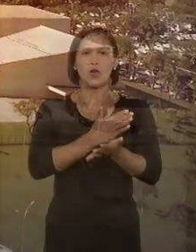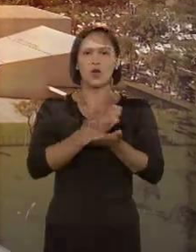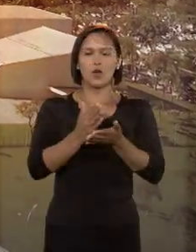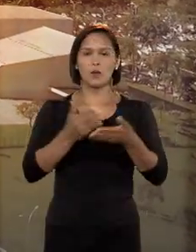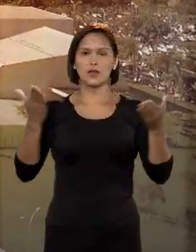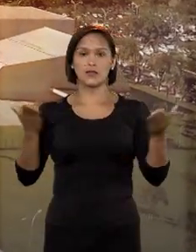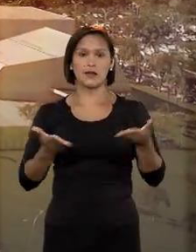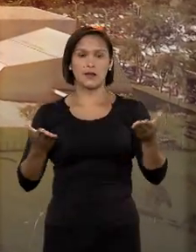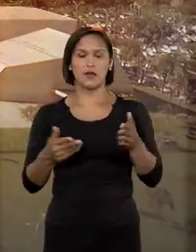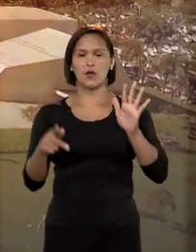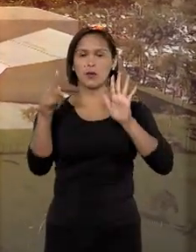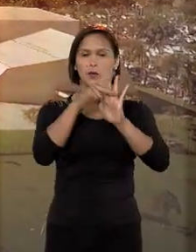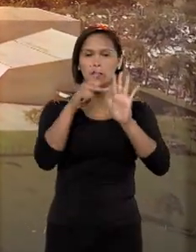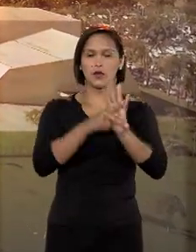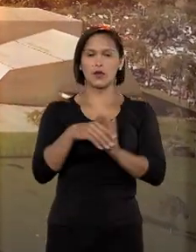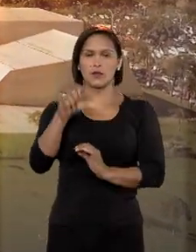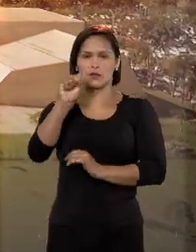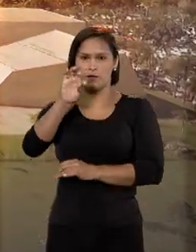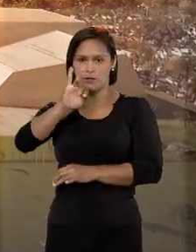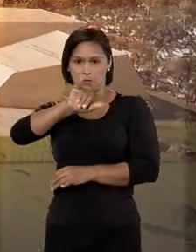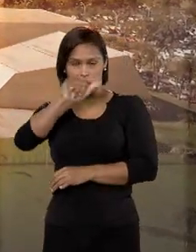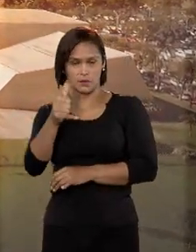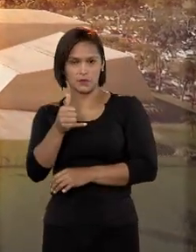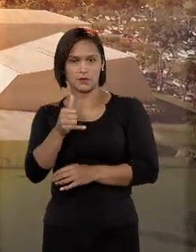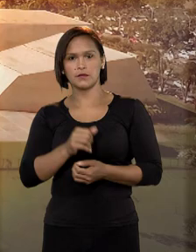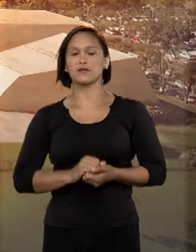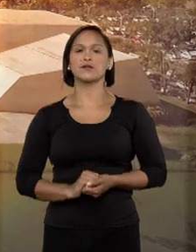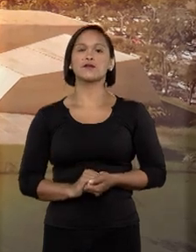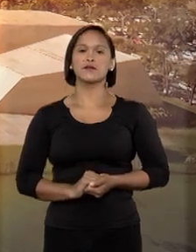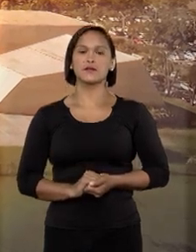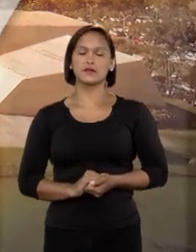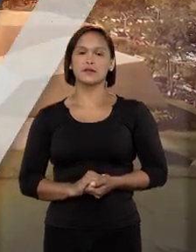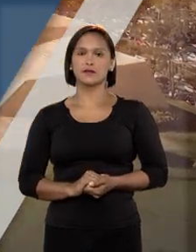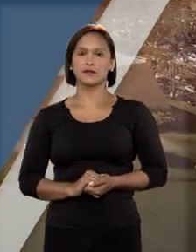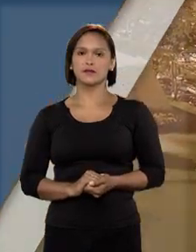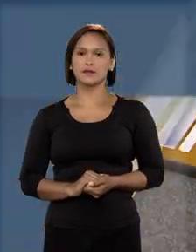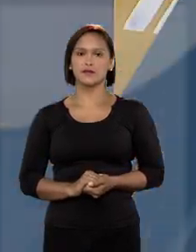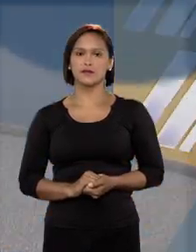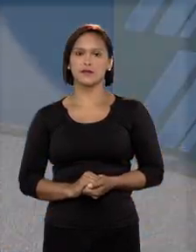Começa agora o programa do Superior Tribunal de Justiça.